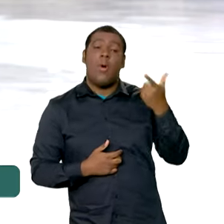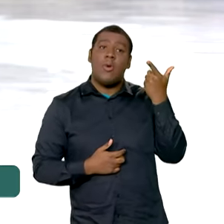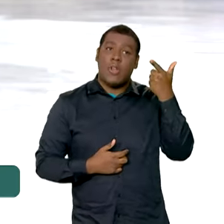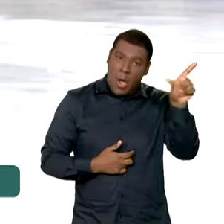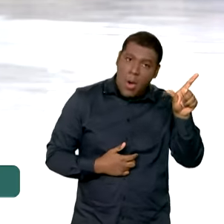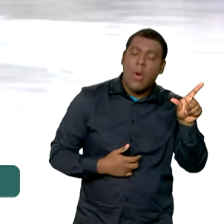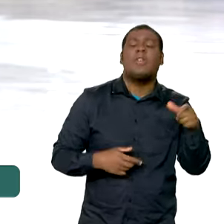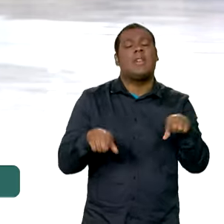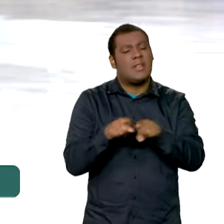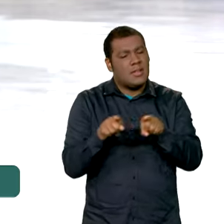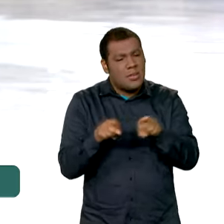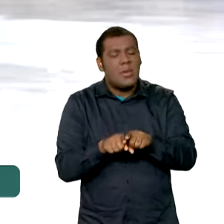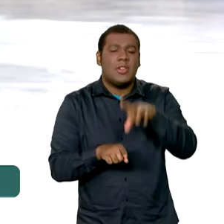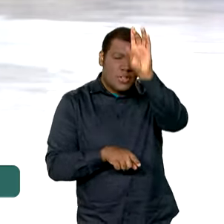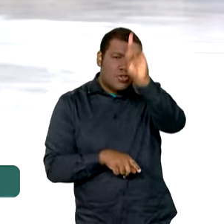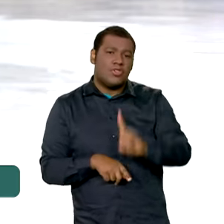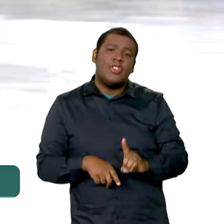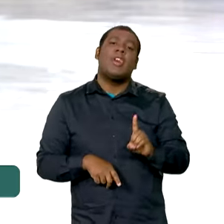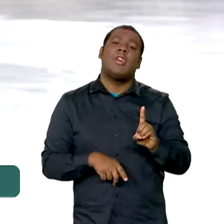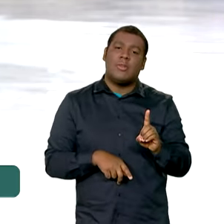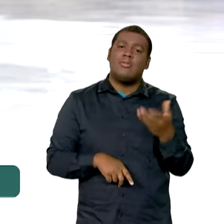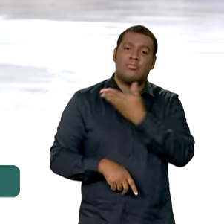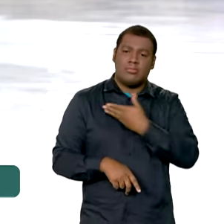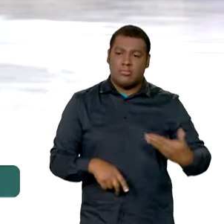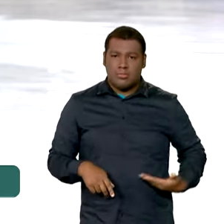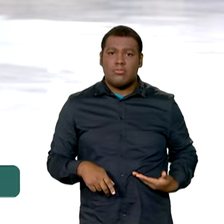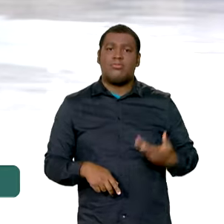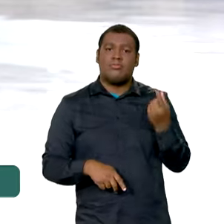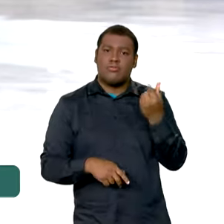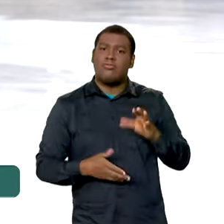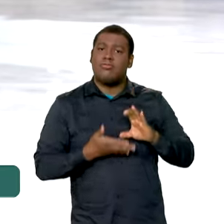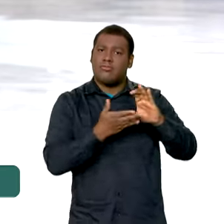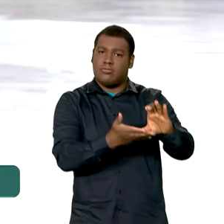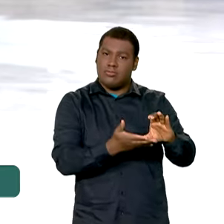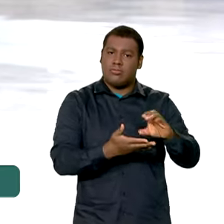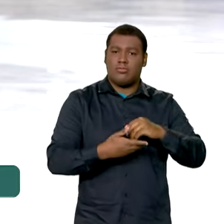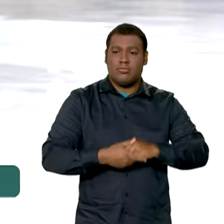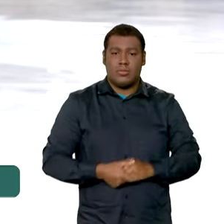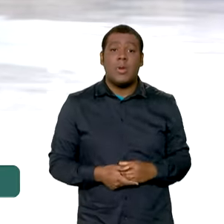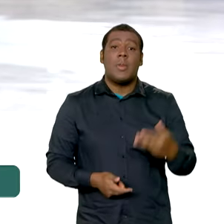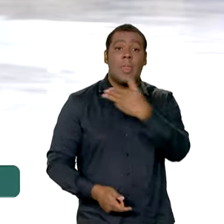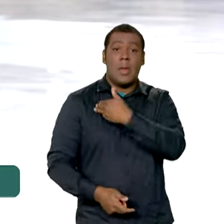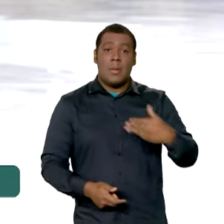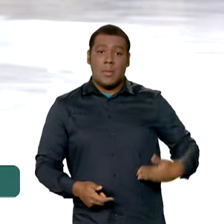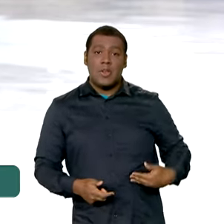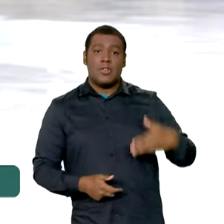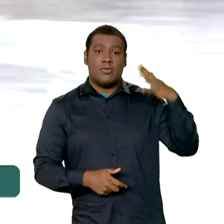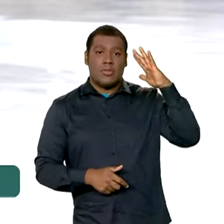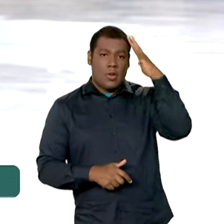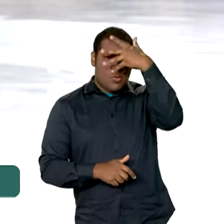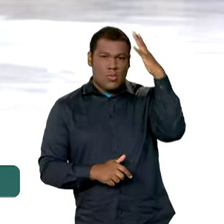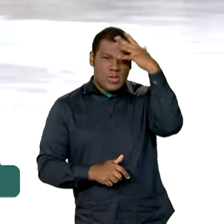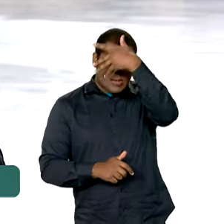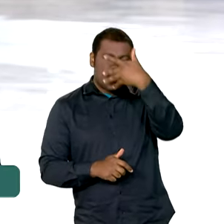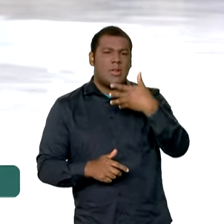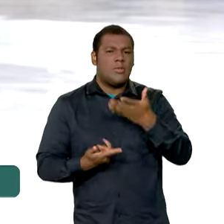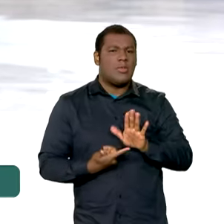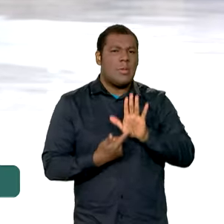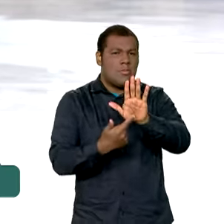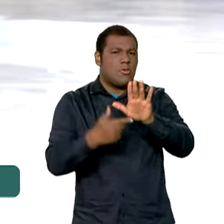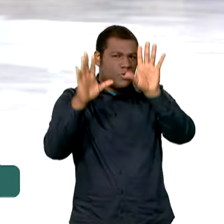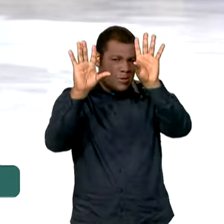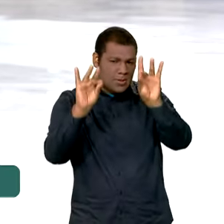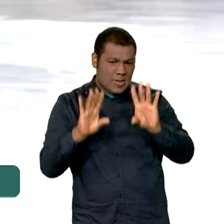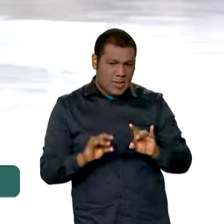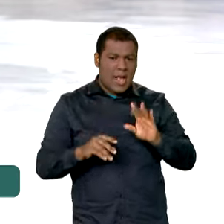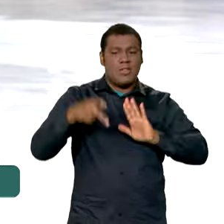extra por causa das enchentes no Rio Grande do Sul. Vamos ouvir agora o que o ministro Luiz Marinho comentou, ele deu mais detalhes sobre